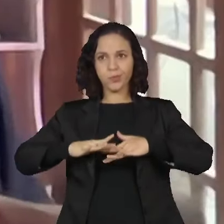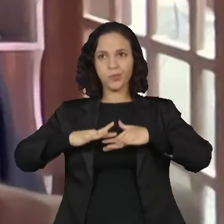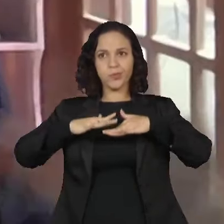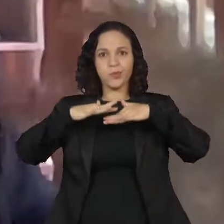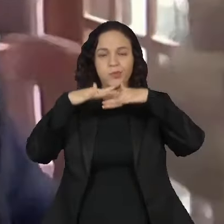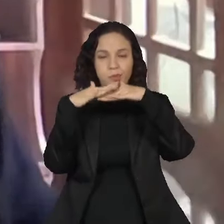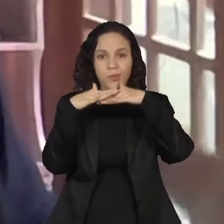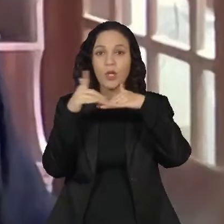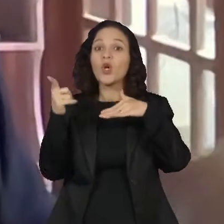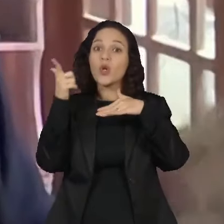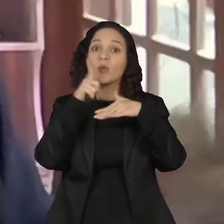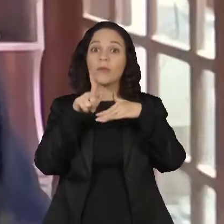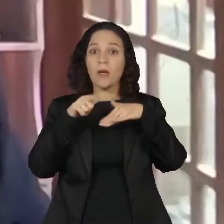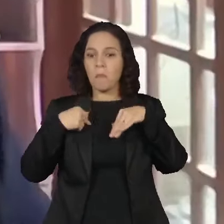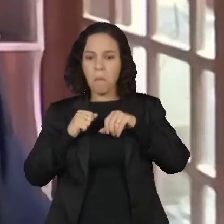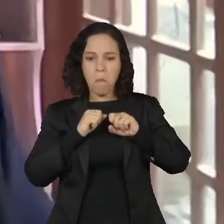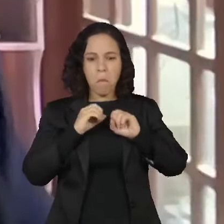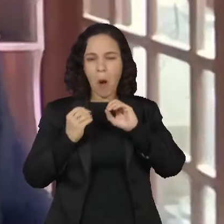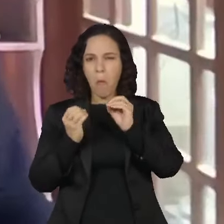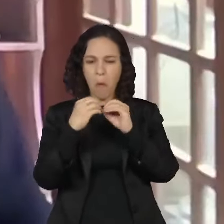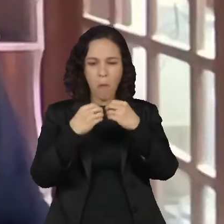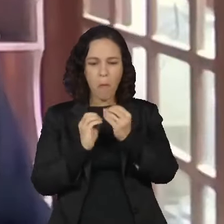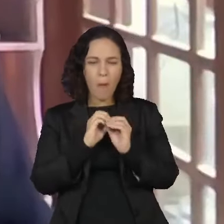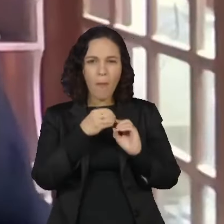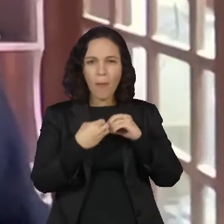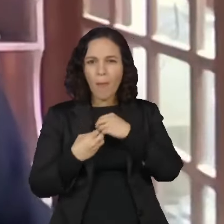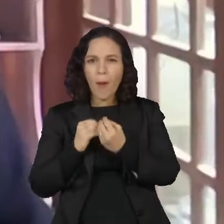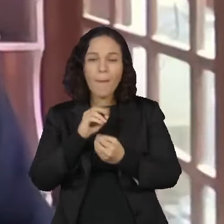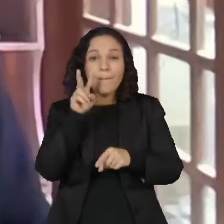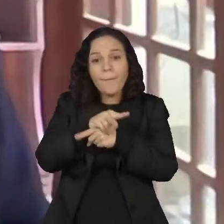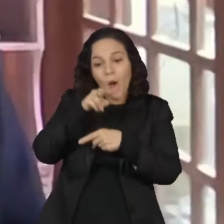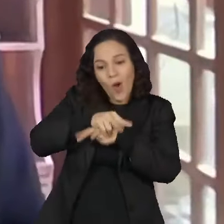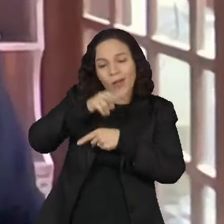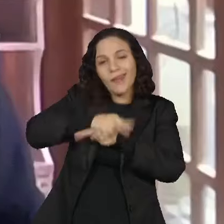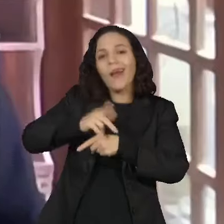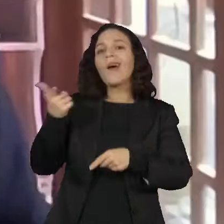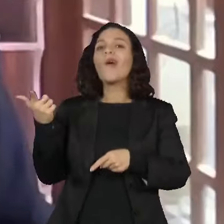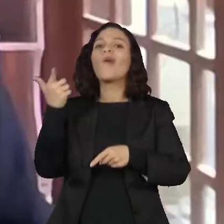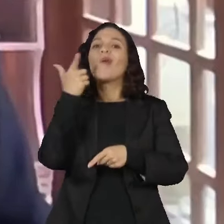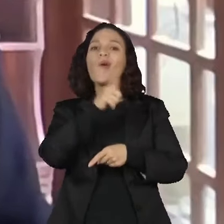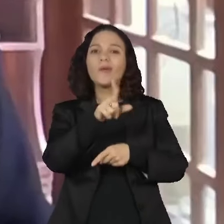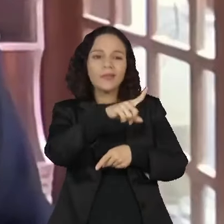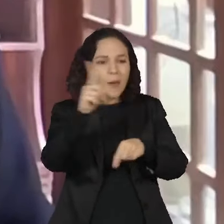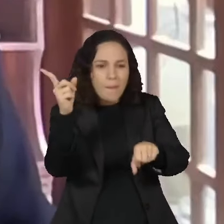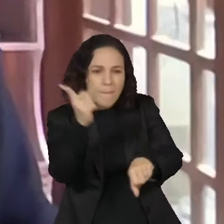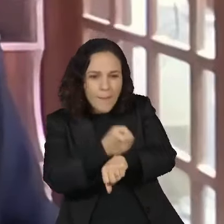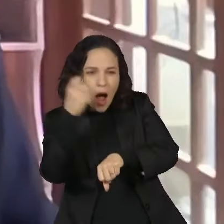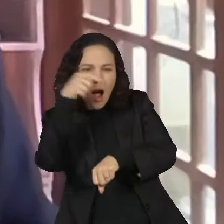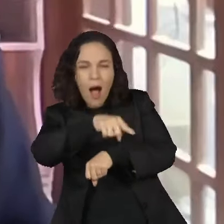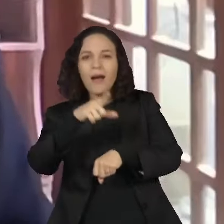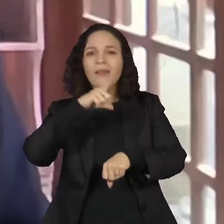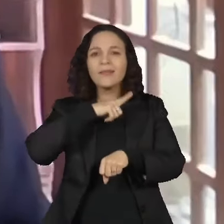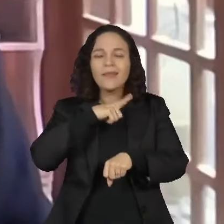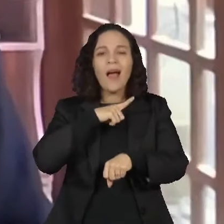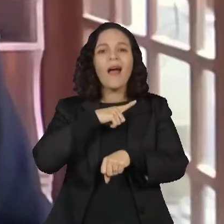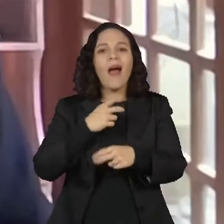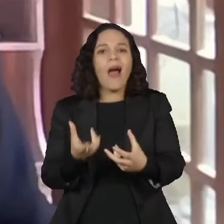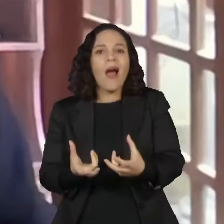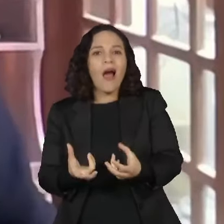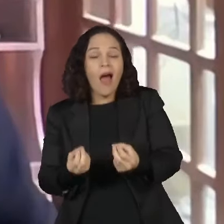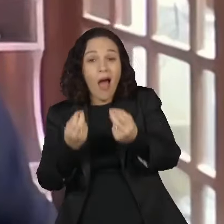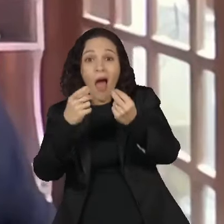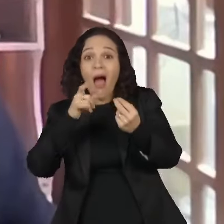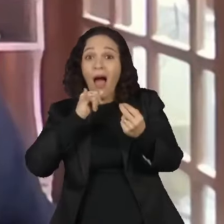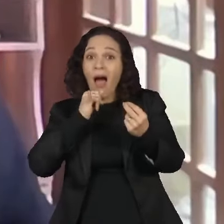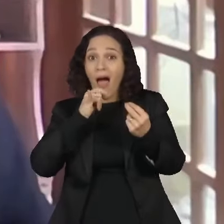imunológico se proliferam e vão lá e têm a capacidade, então, de encontrar e destruir qualquer célula que ainda